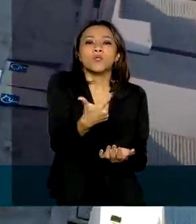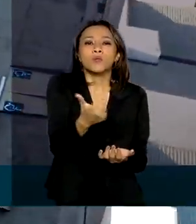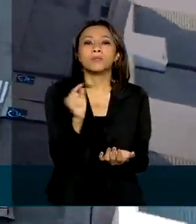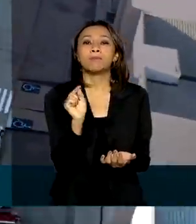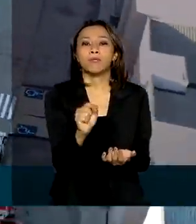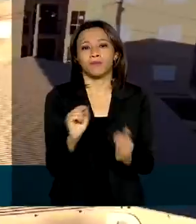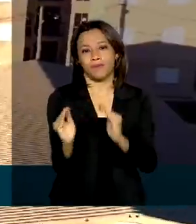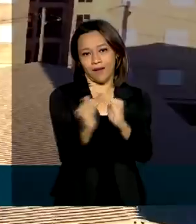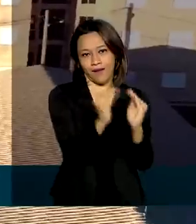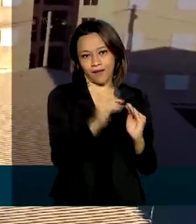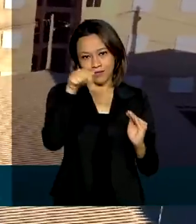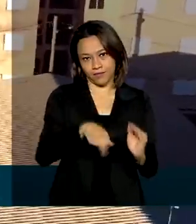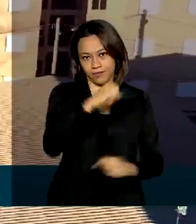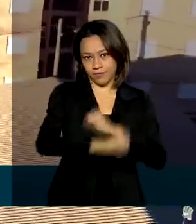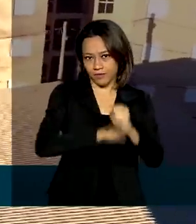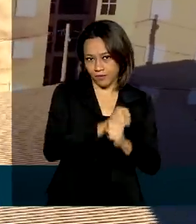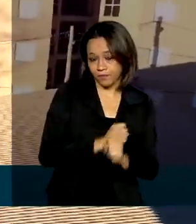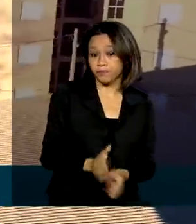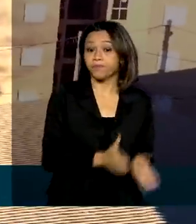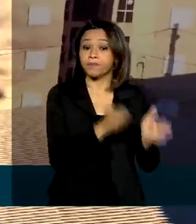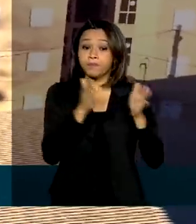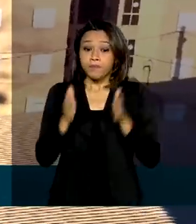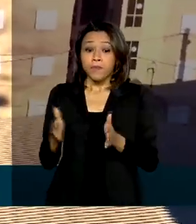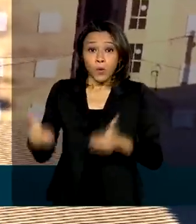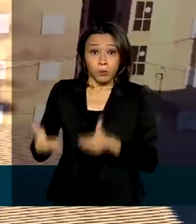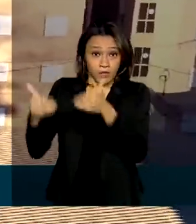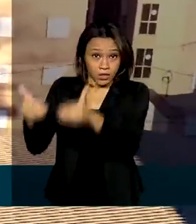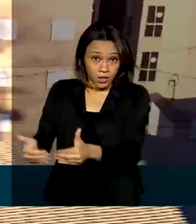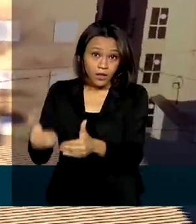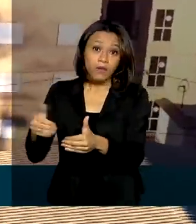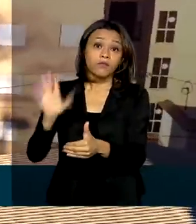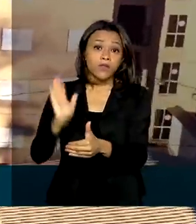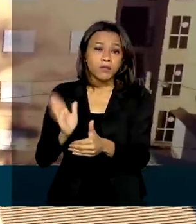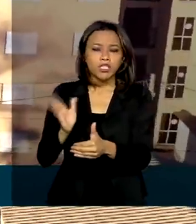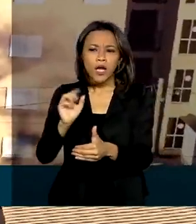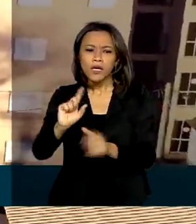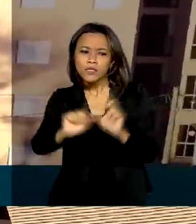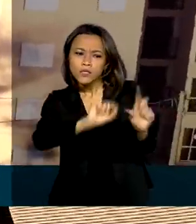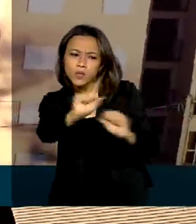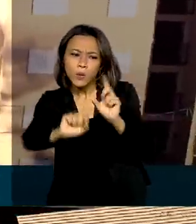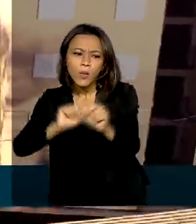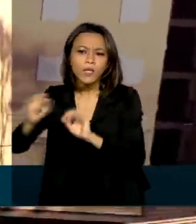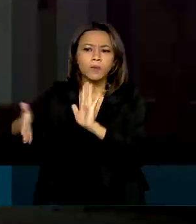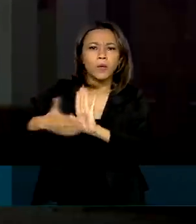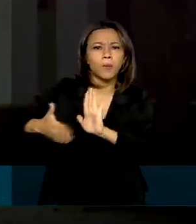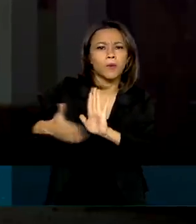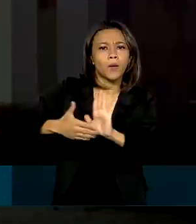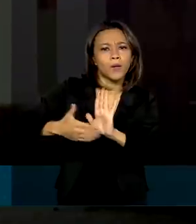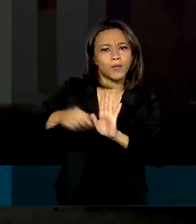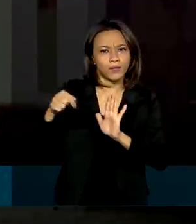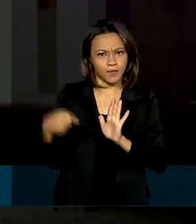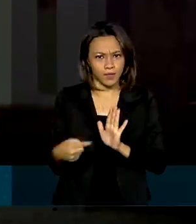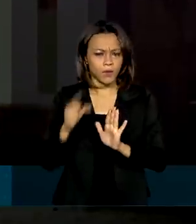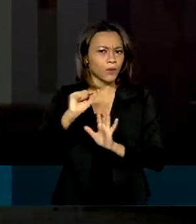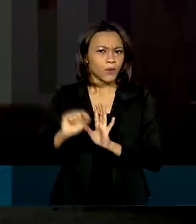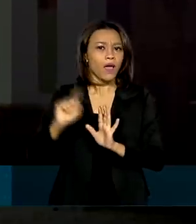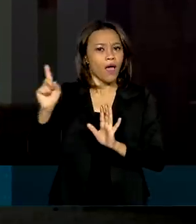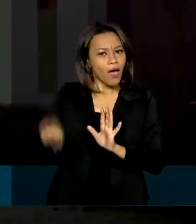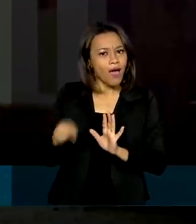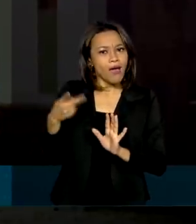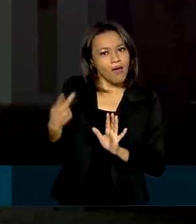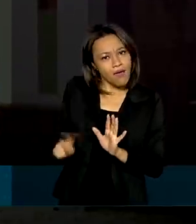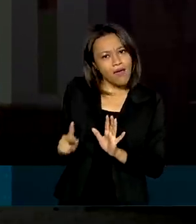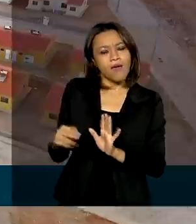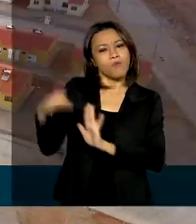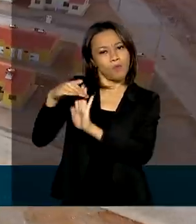O ministério também deu início ao processo de seleção de propostas do Pró-Moradia, uma das ações do Casa